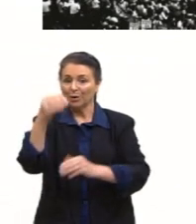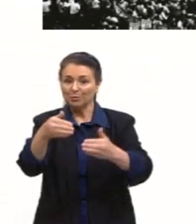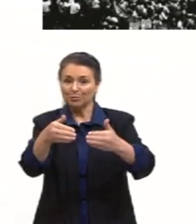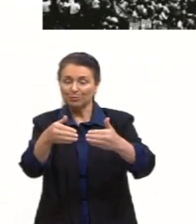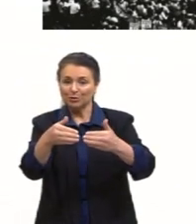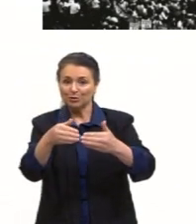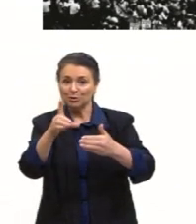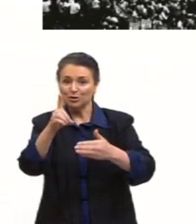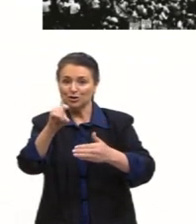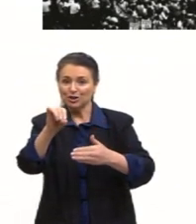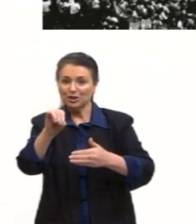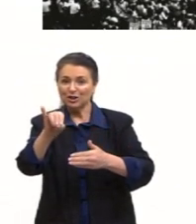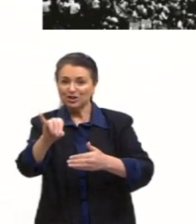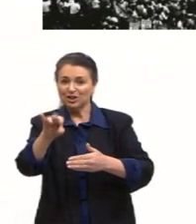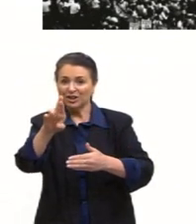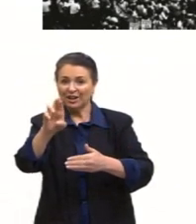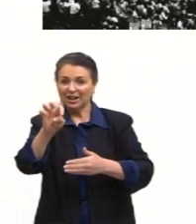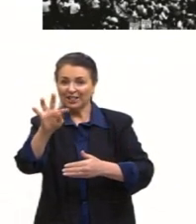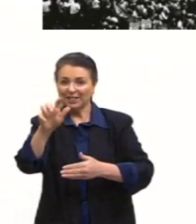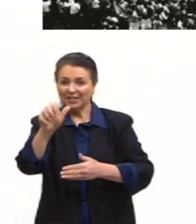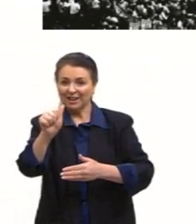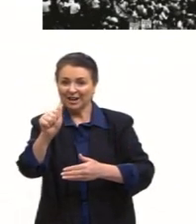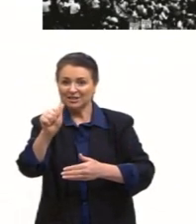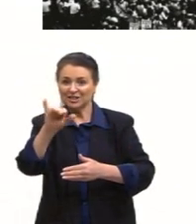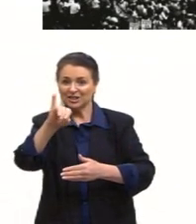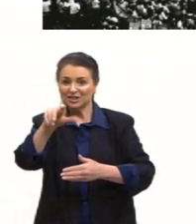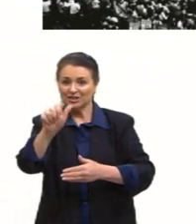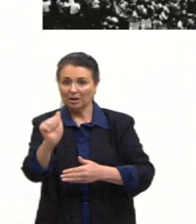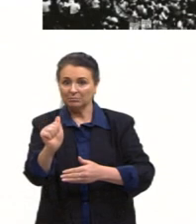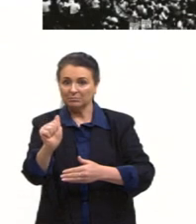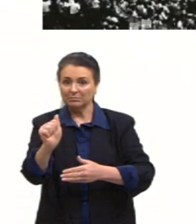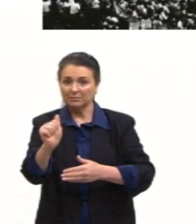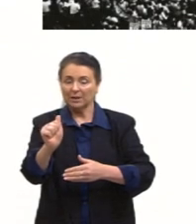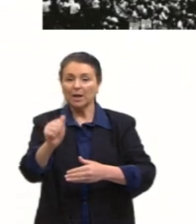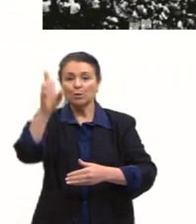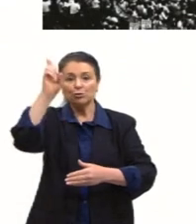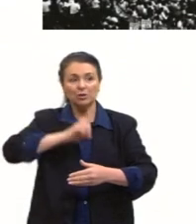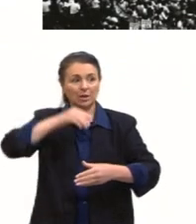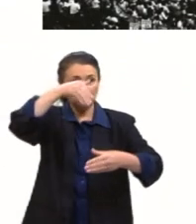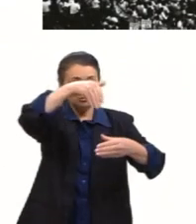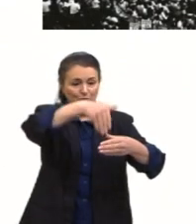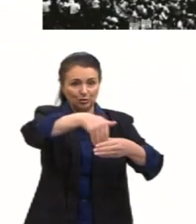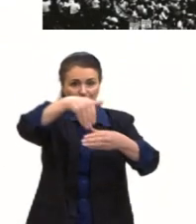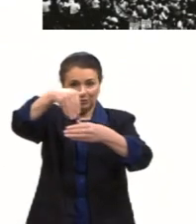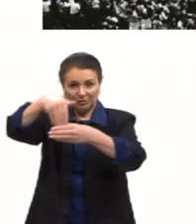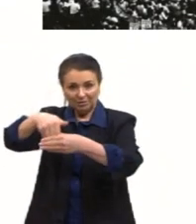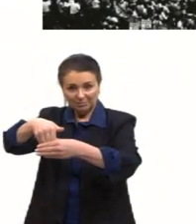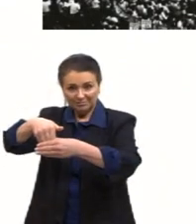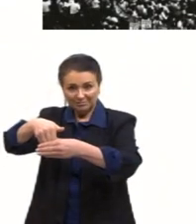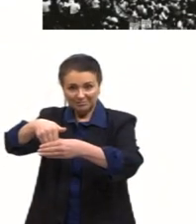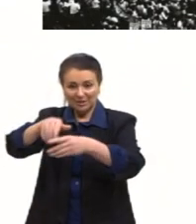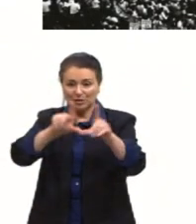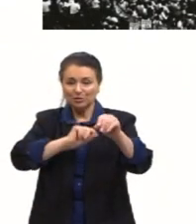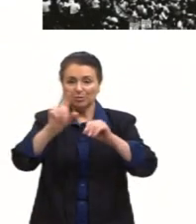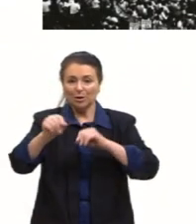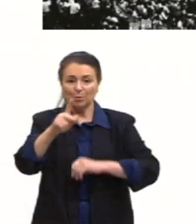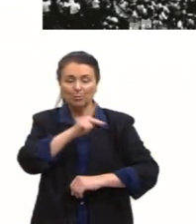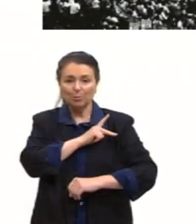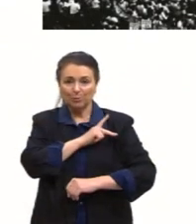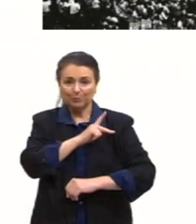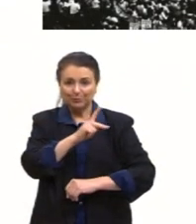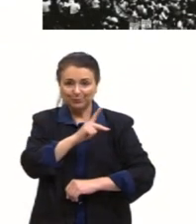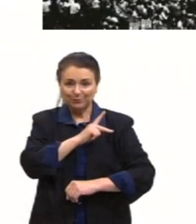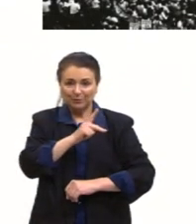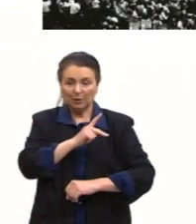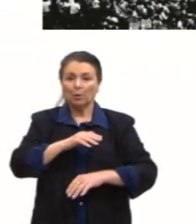O que eram as diretas? Eleições diretas para presidente, que o povo pudesse escolher seu próprio presidente. Foi um movimento muito